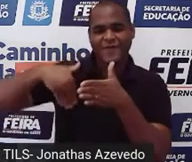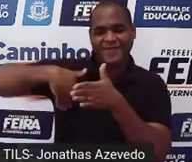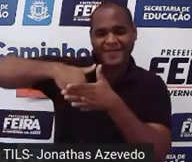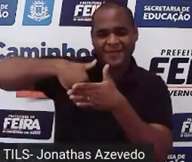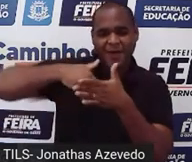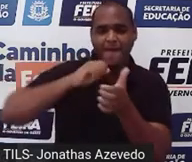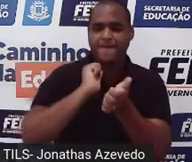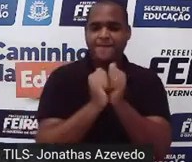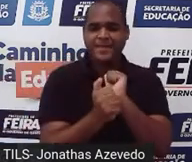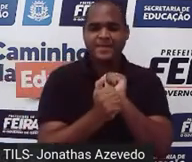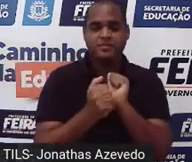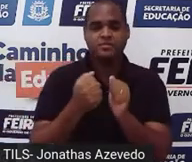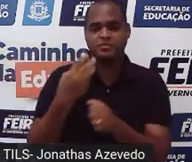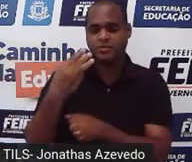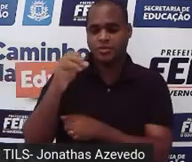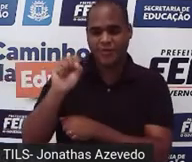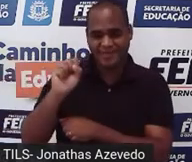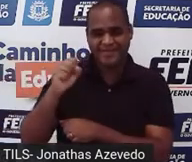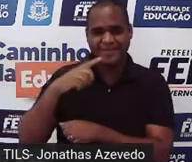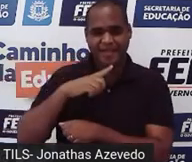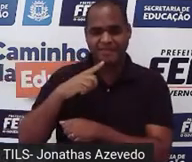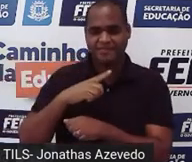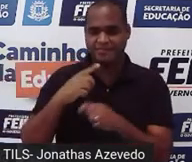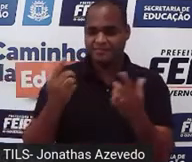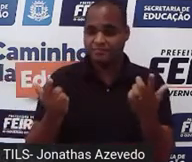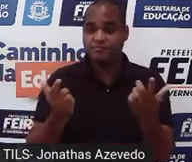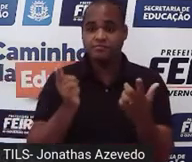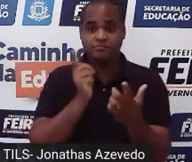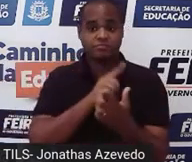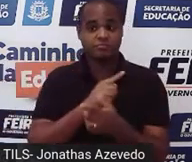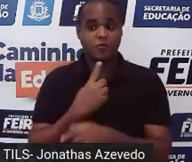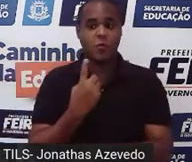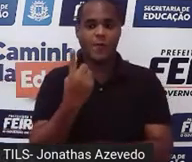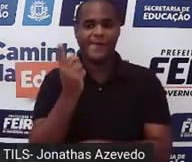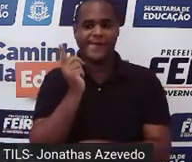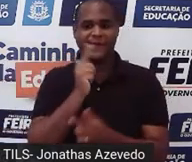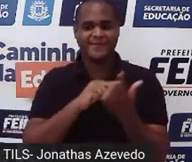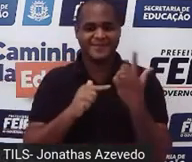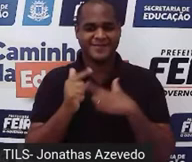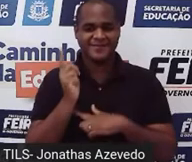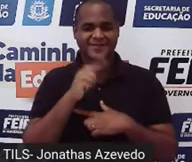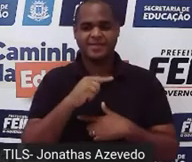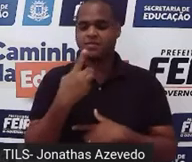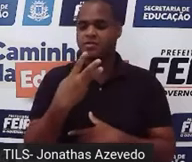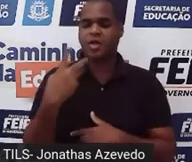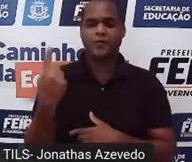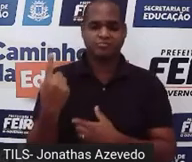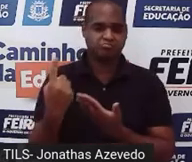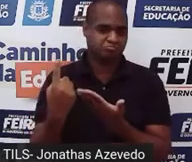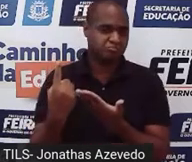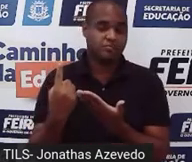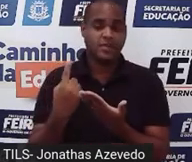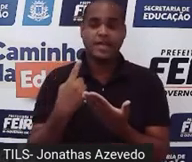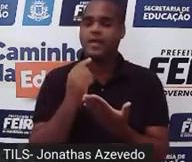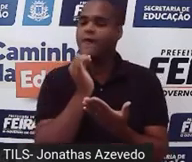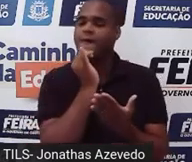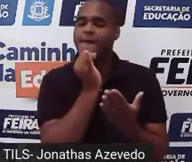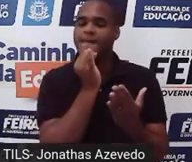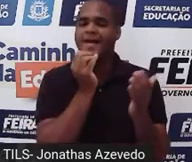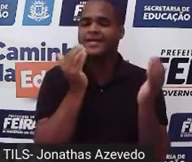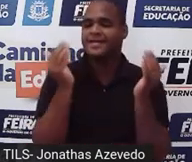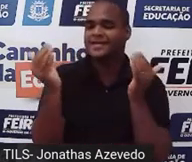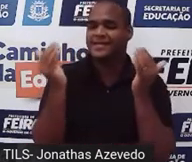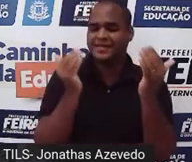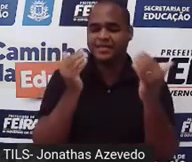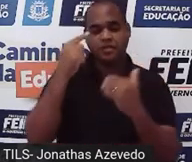de 38 partidas, um time ganhou 31. Então eu tô comparando uma ideiazinha de